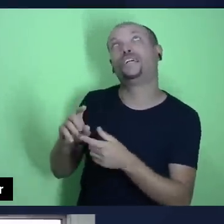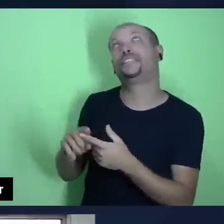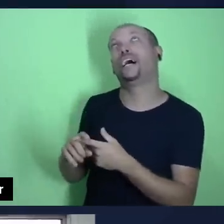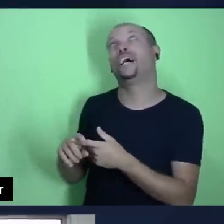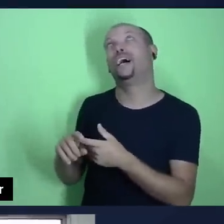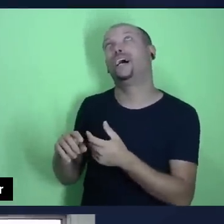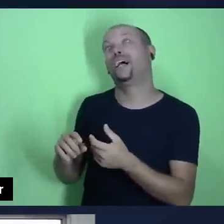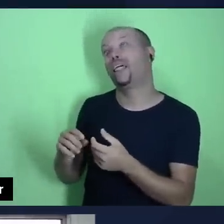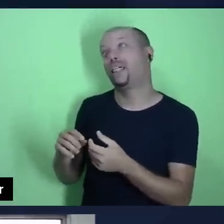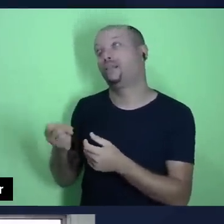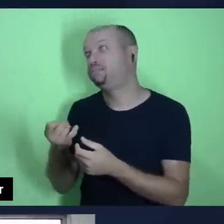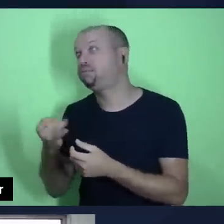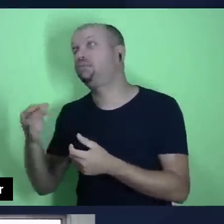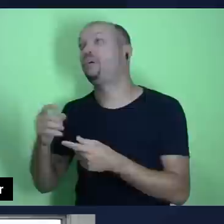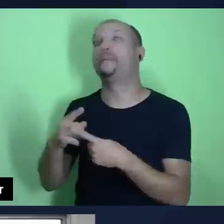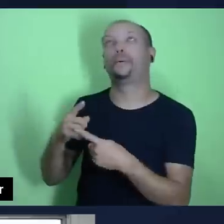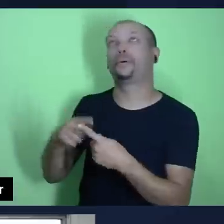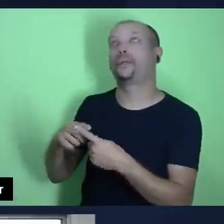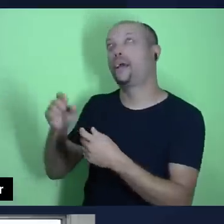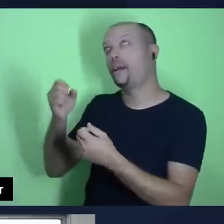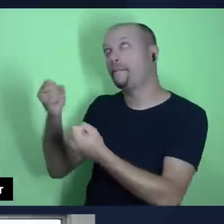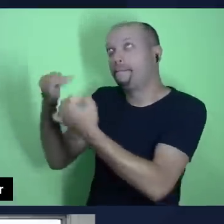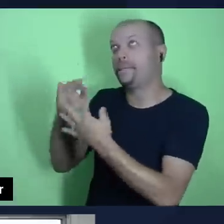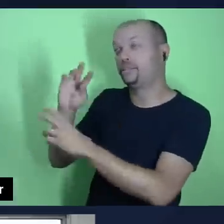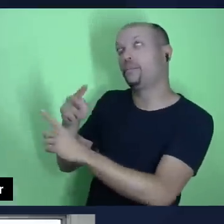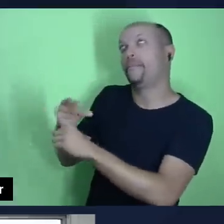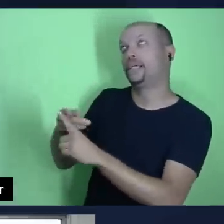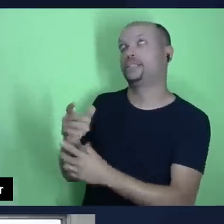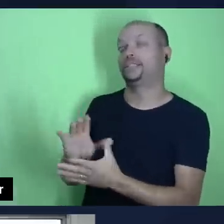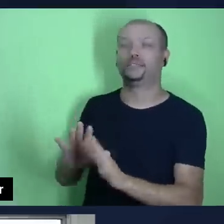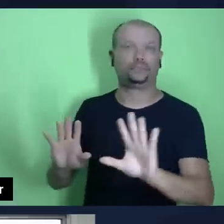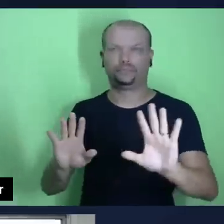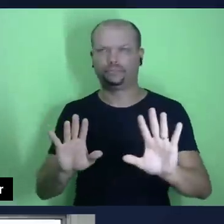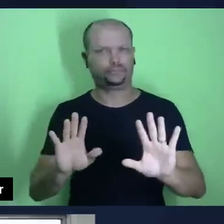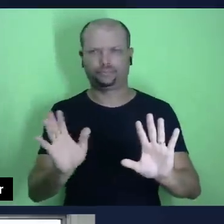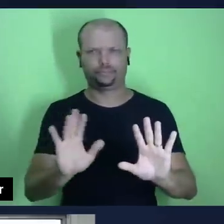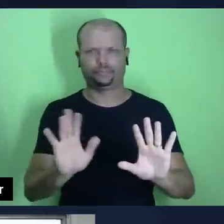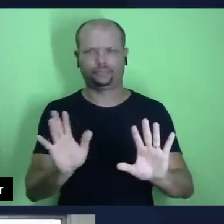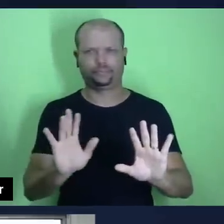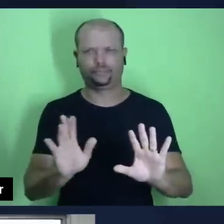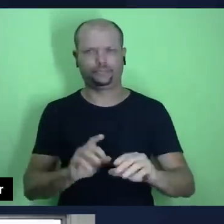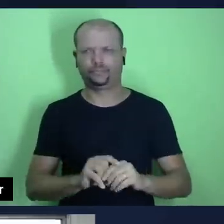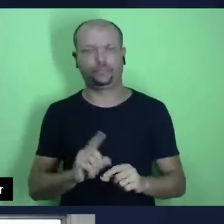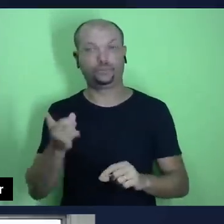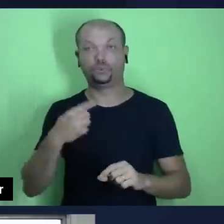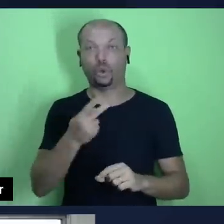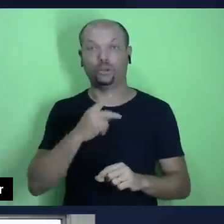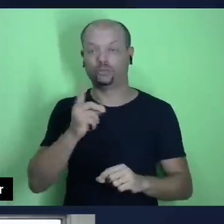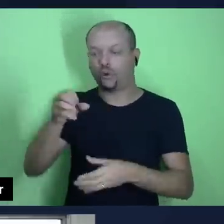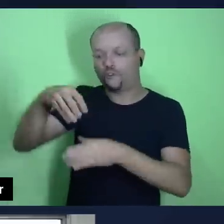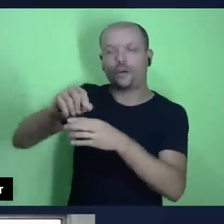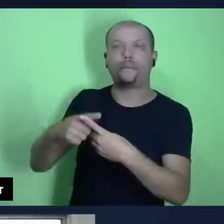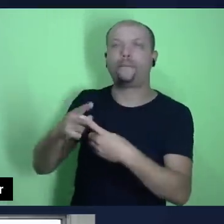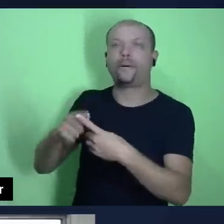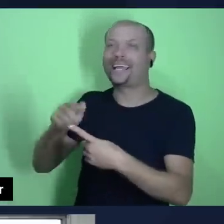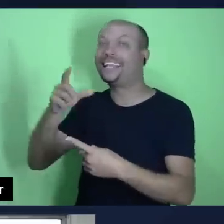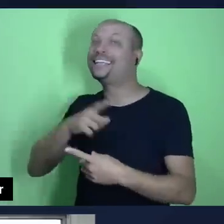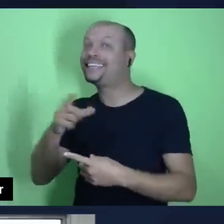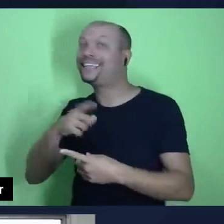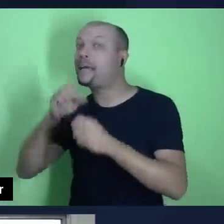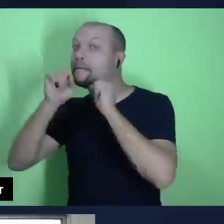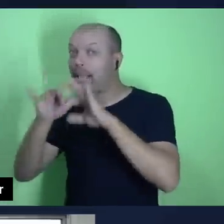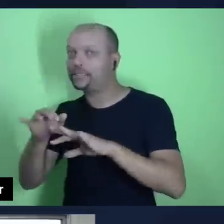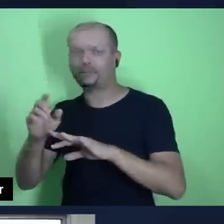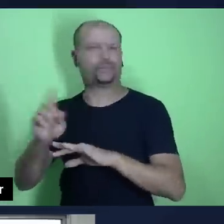tanta bênção, não é isso? Nós ofertamos não para alcançar as bênçãos, nós ofertamos porque nós já fomos abençoados.